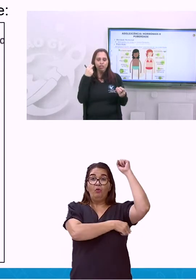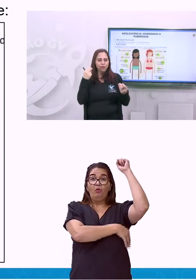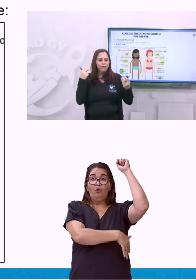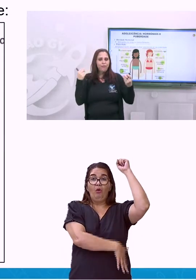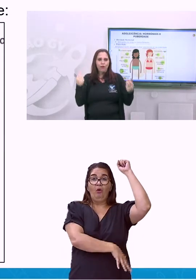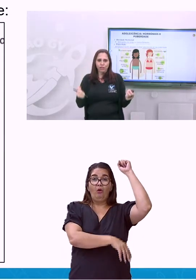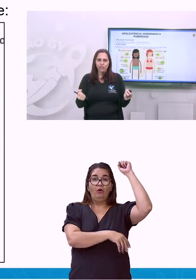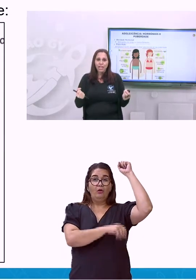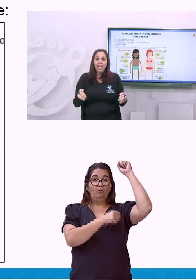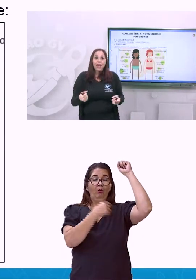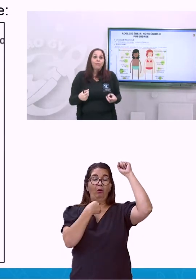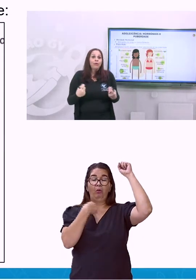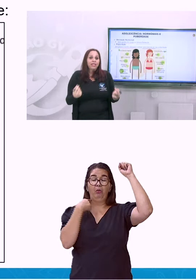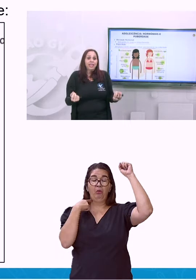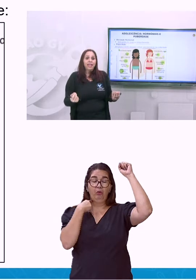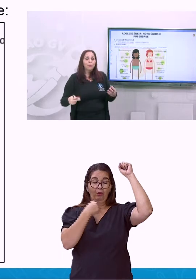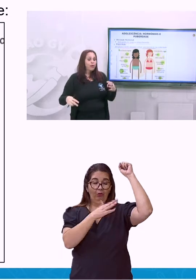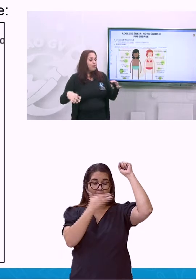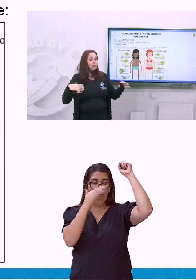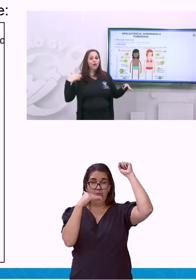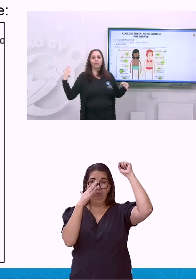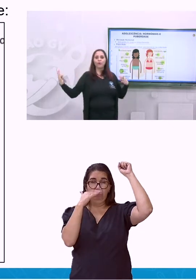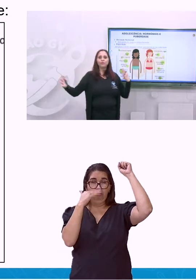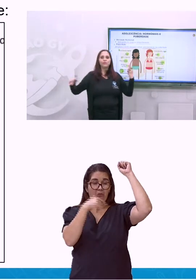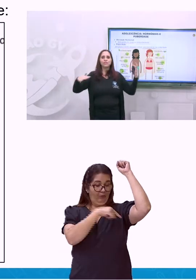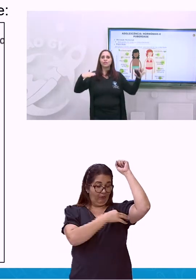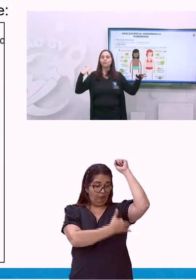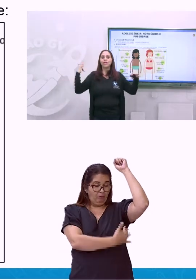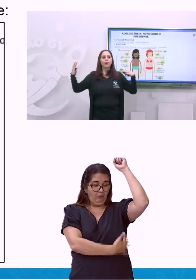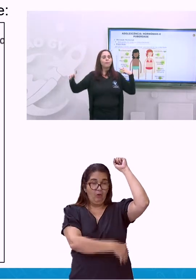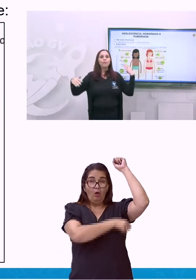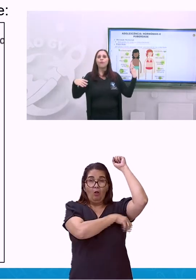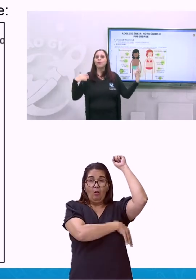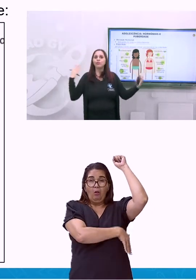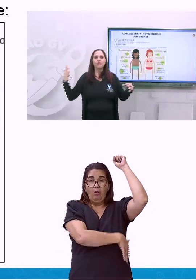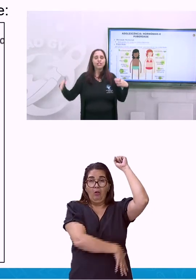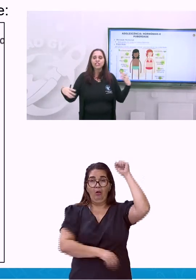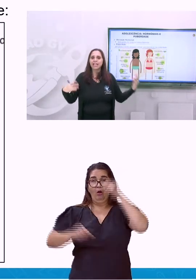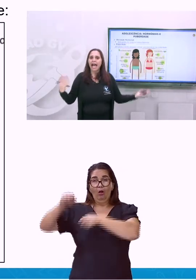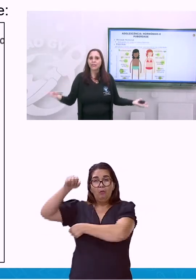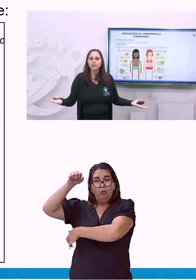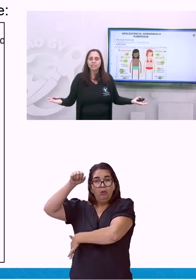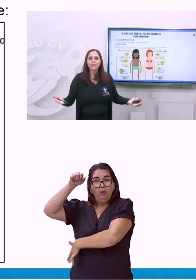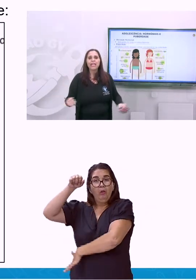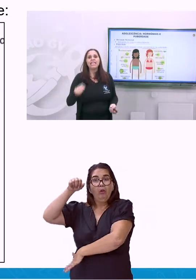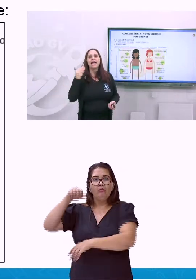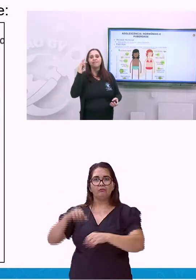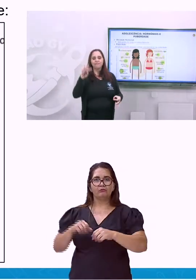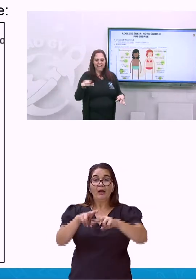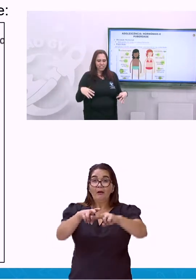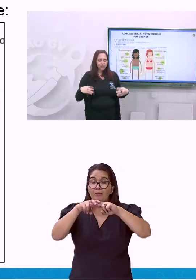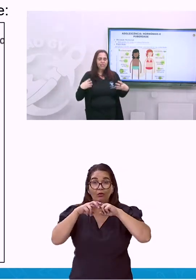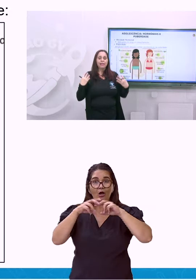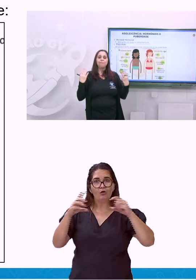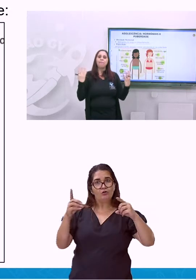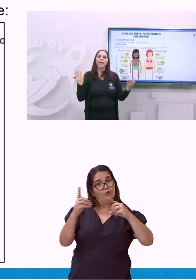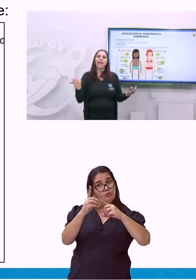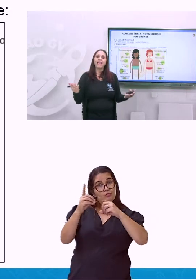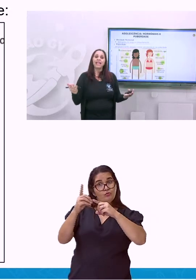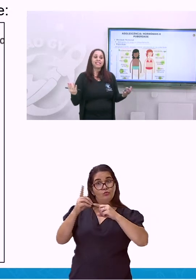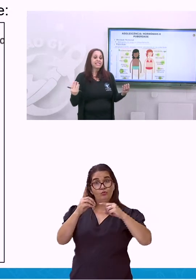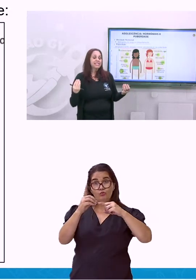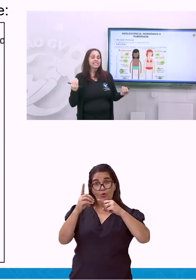deles, o cheiro forte. Por quê? Porque os hormônios estão muito agitados. E aí, faz com que